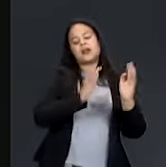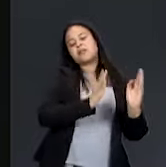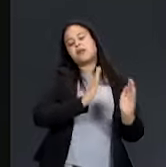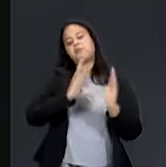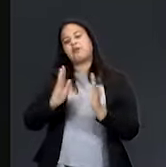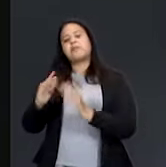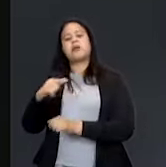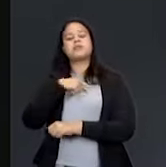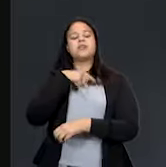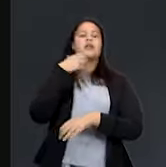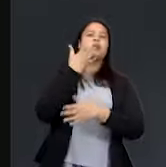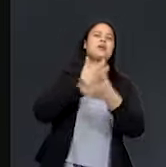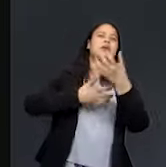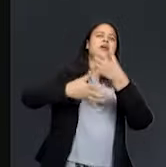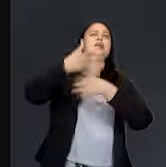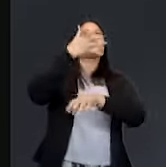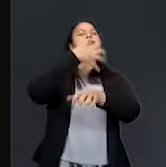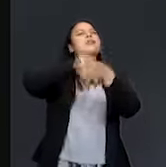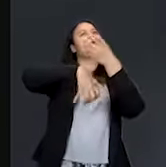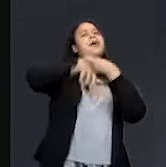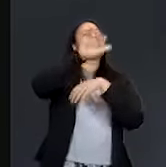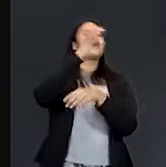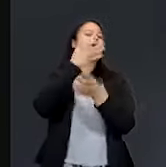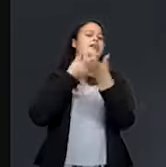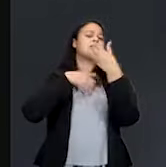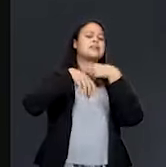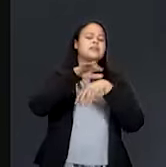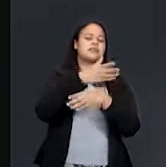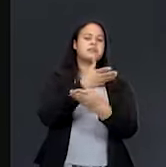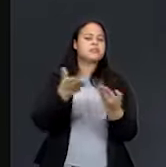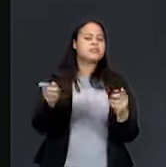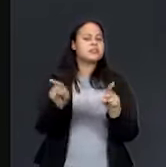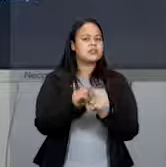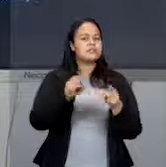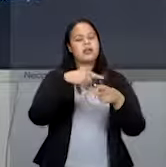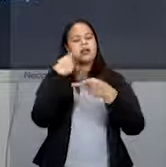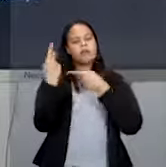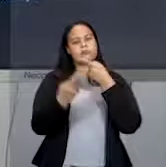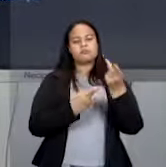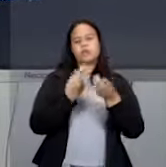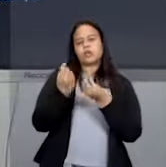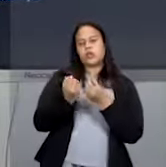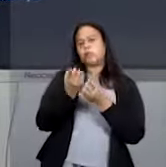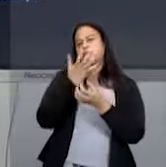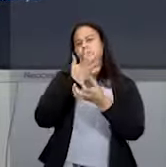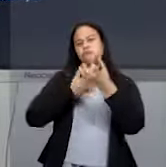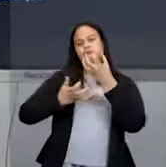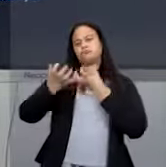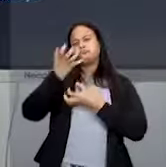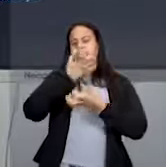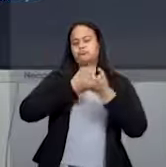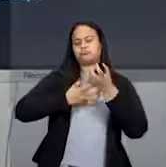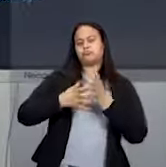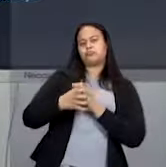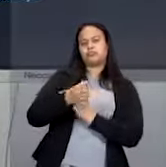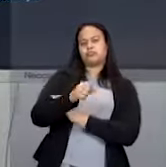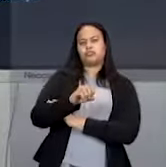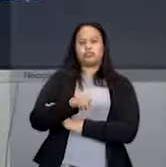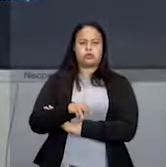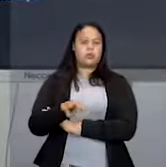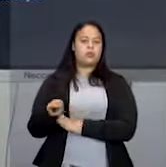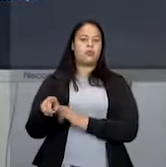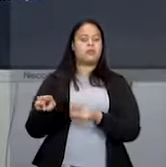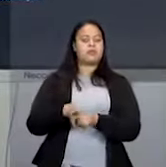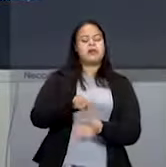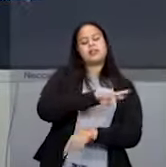música cantada ou quando você descreve essa música através de sons. E o ritmo? É